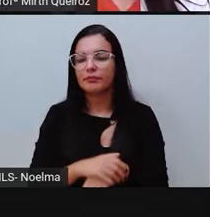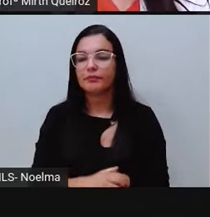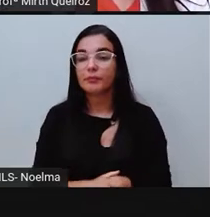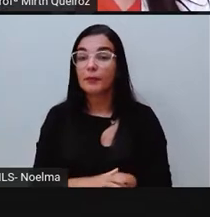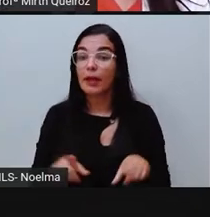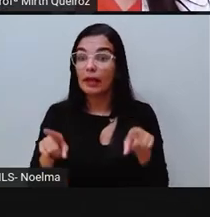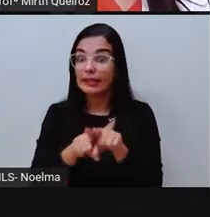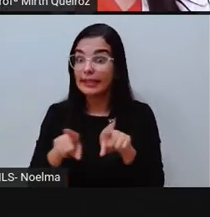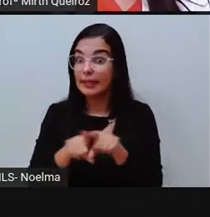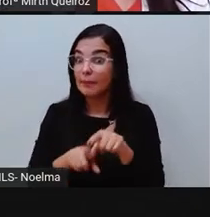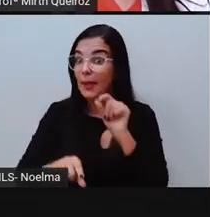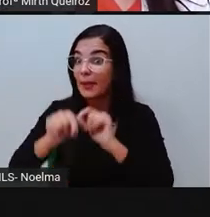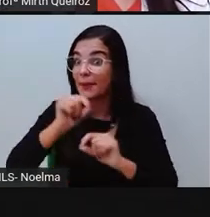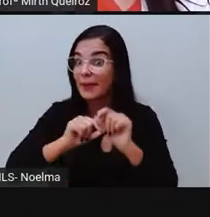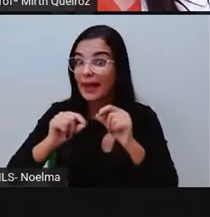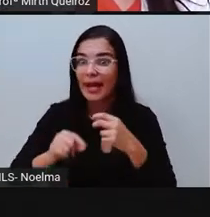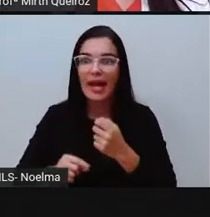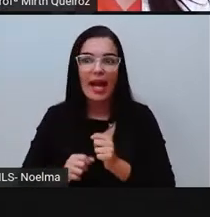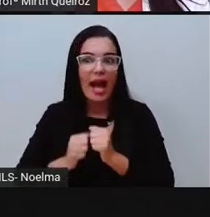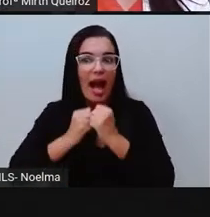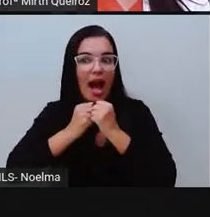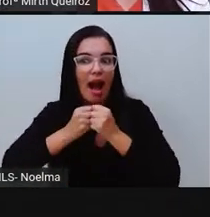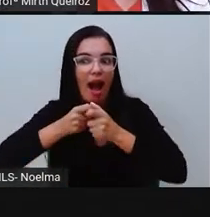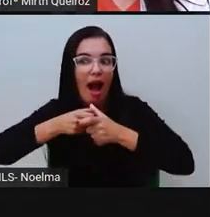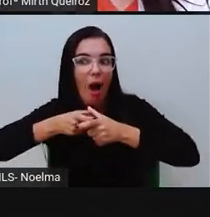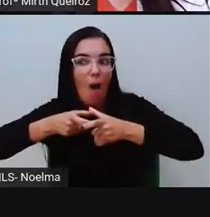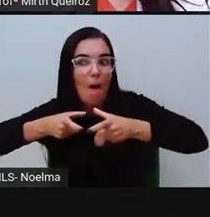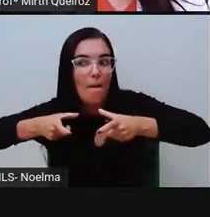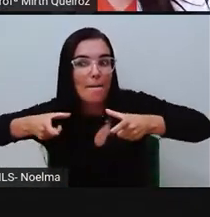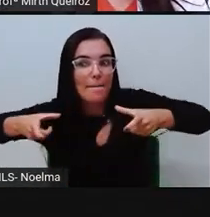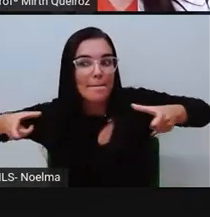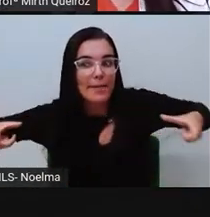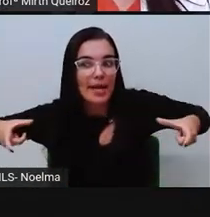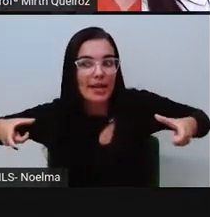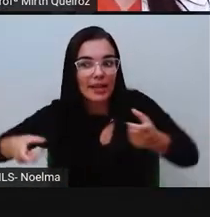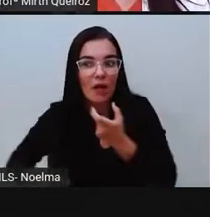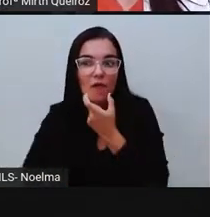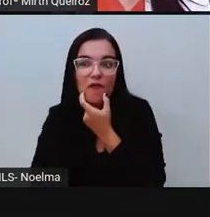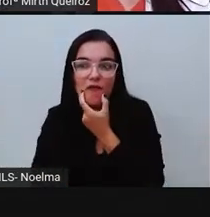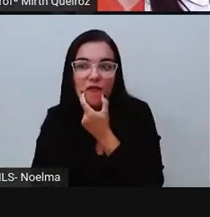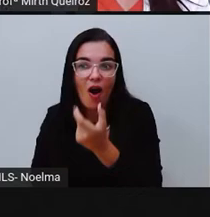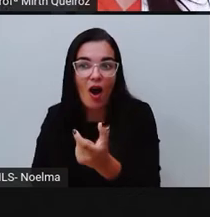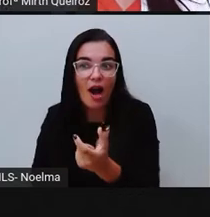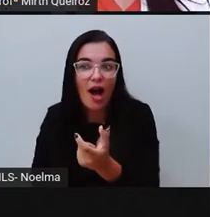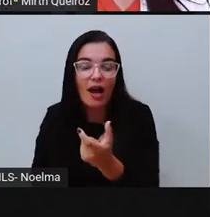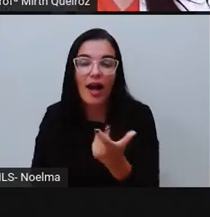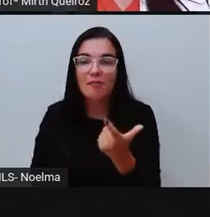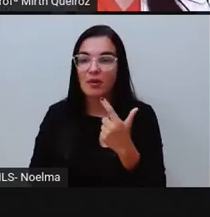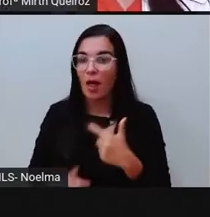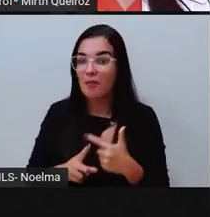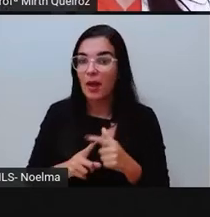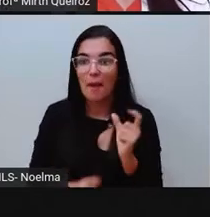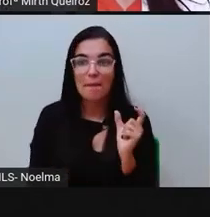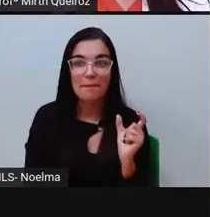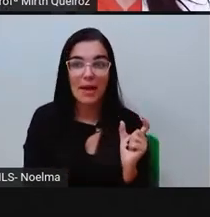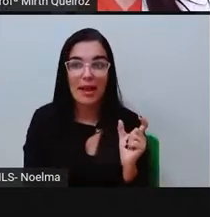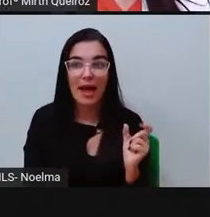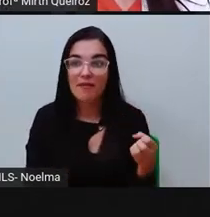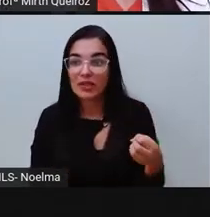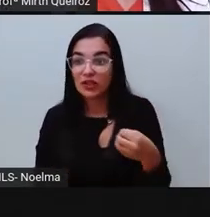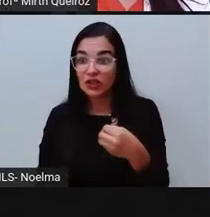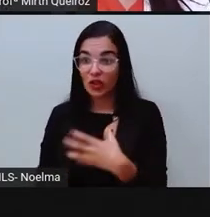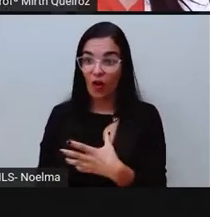vocabulário, porque a partir da leitura, a gente conhece novas palavras, né? Essas palavras que vão fazer parte do nosso